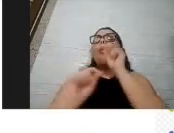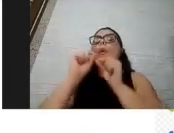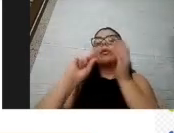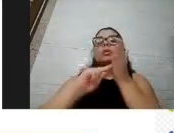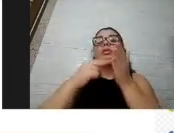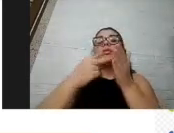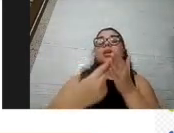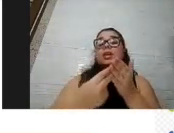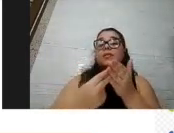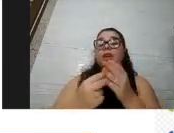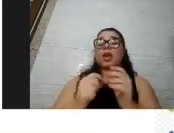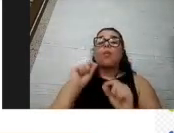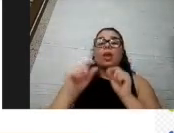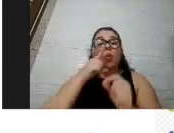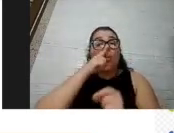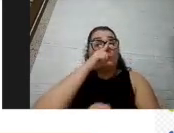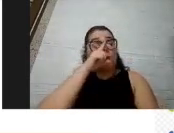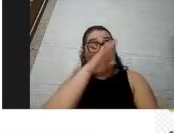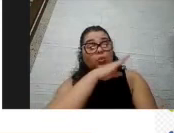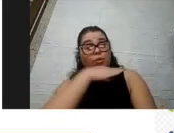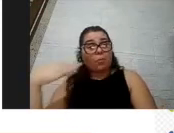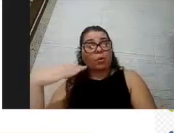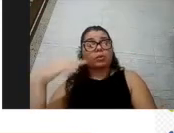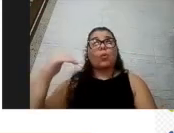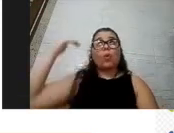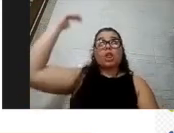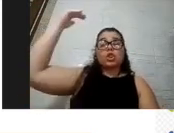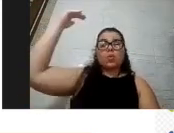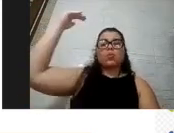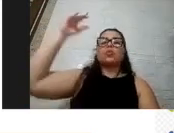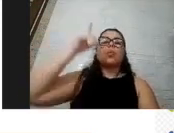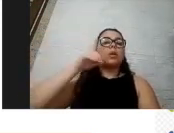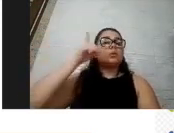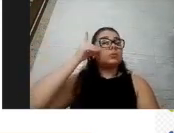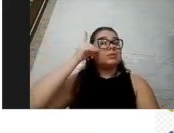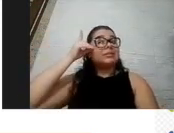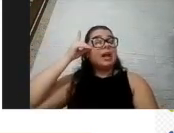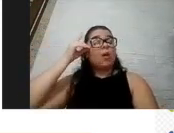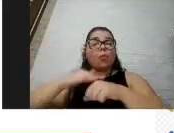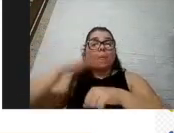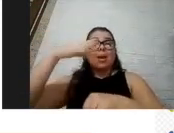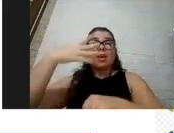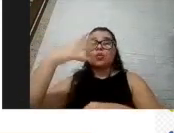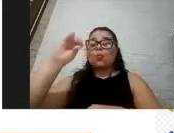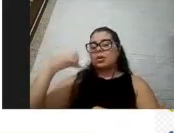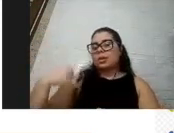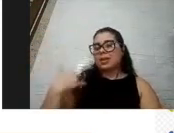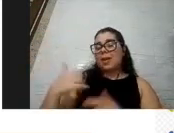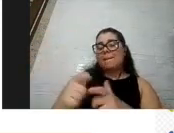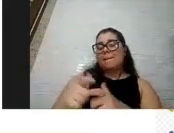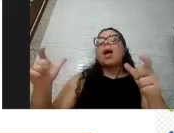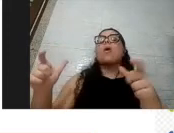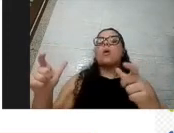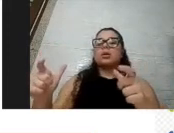o risco de morte para os adultos com síndrome de Down com mais de 40 anos é maior assim como